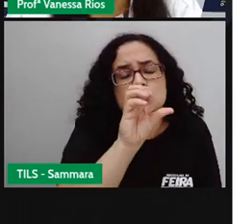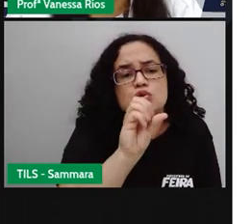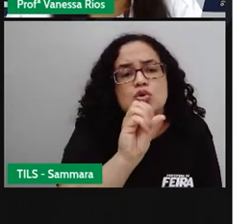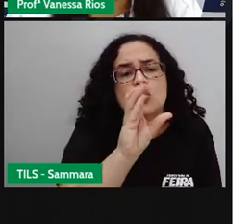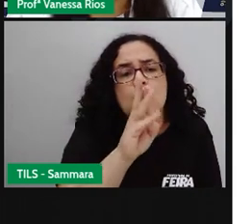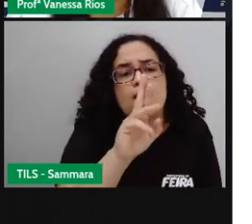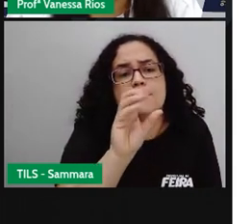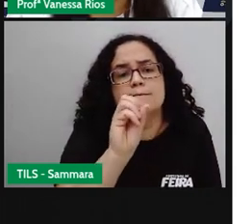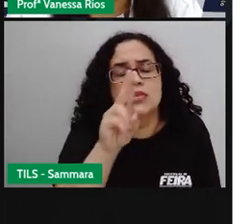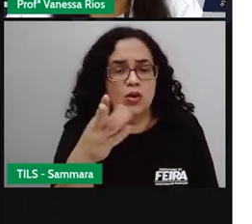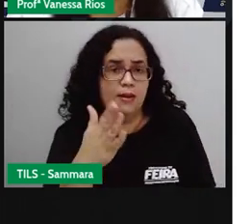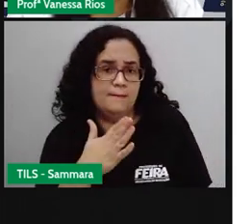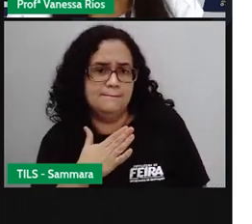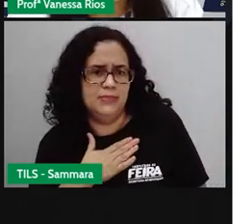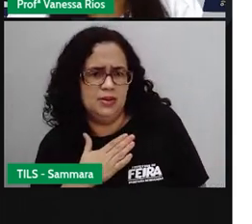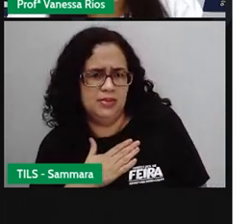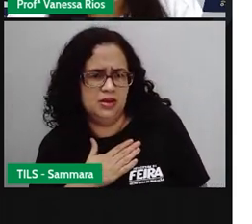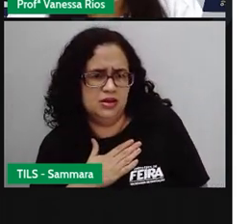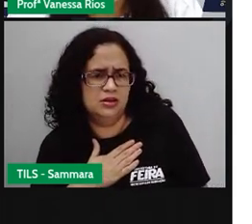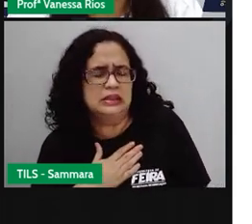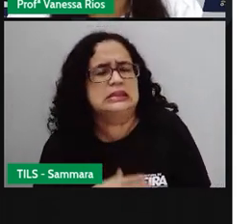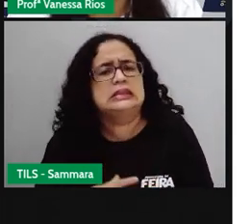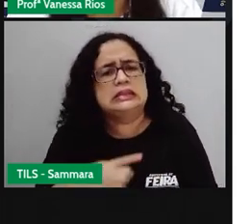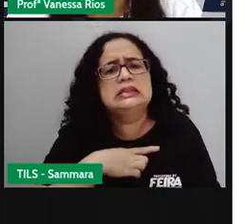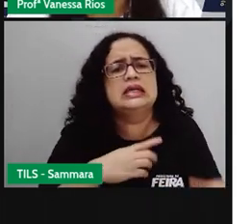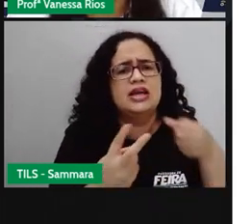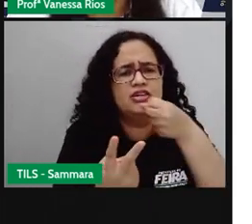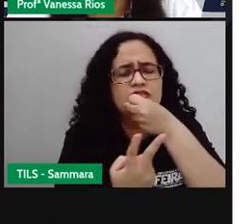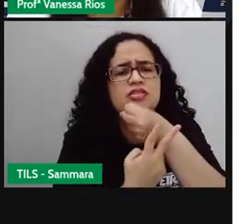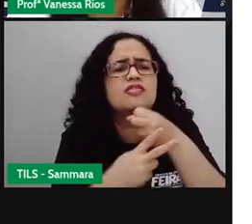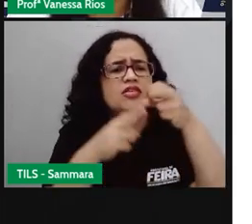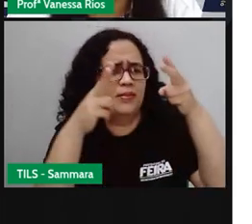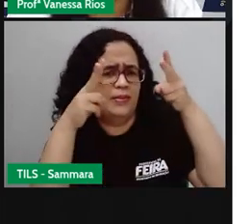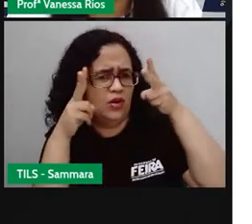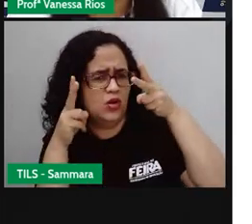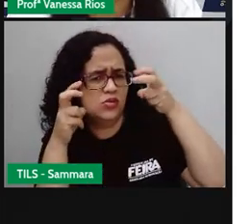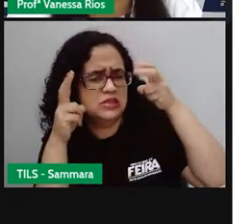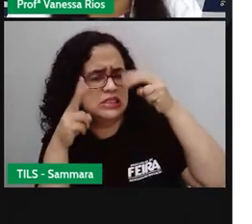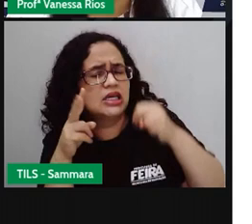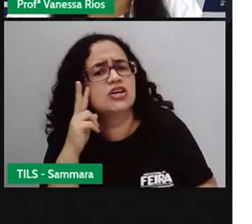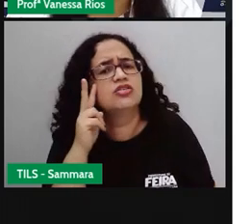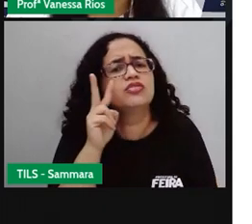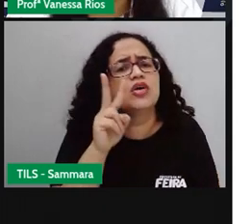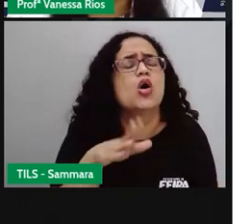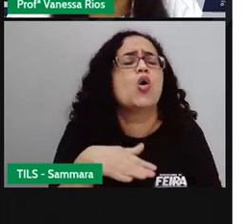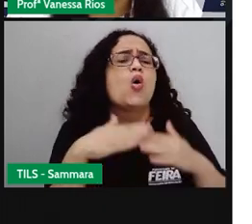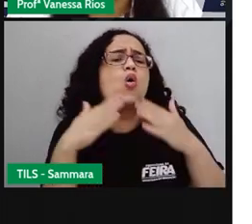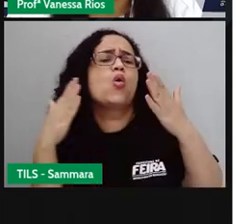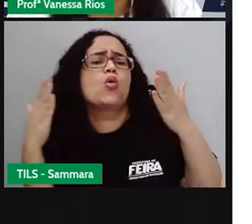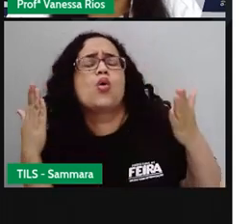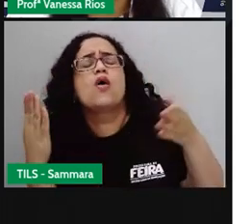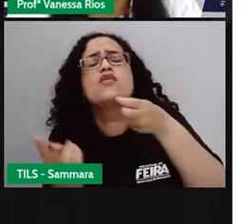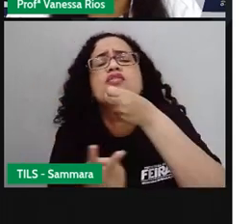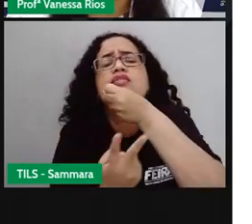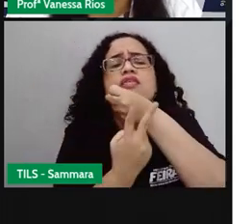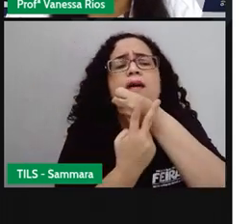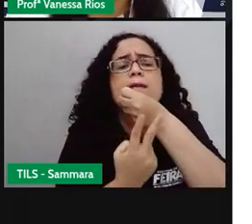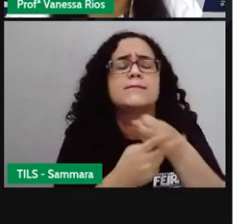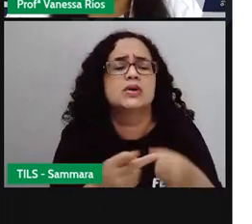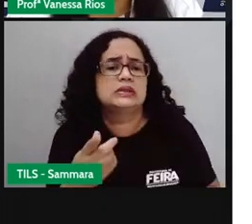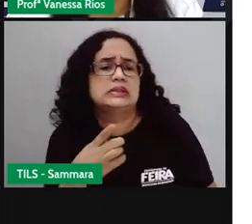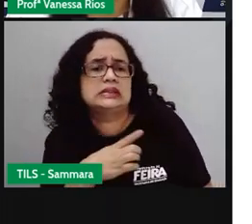Pra Mim. Nesse título aí tem um verbo. Vocês conseguem identificar qual verbo aparece